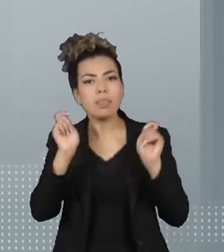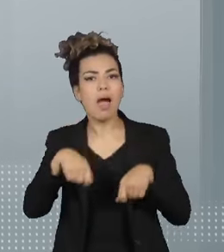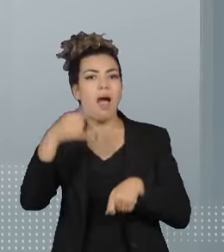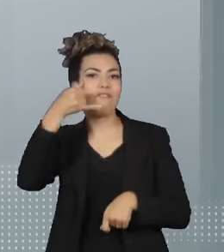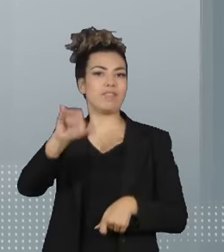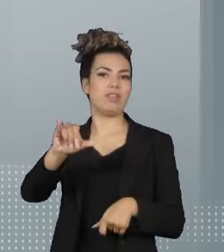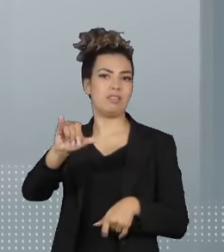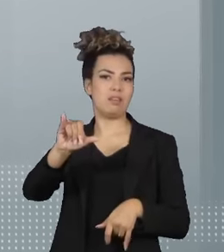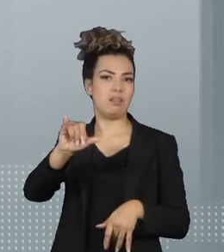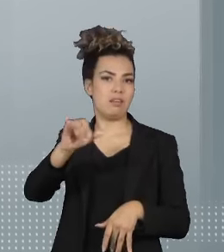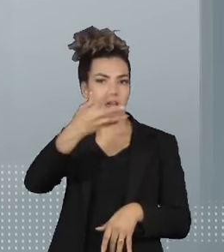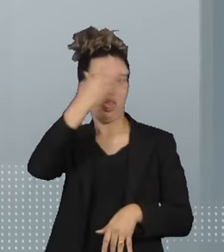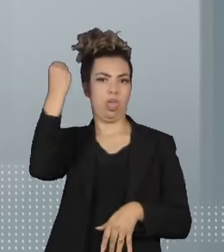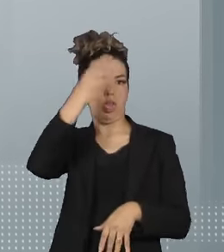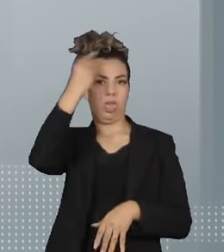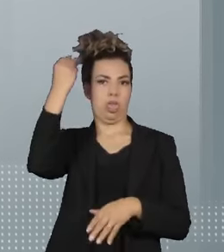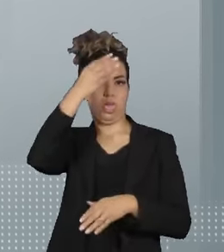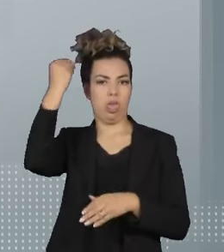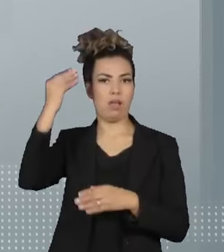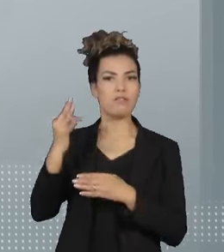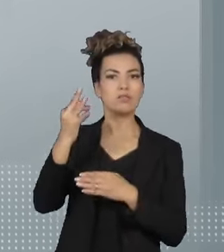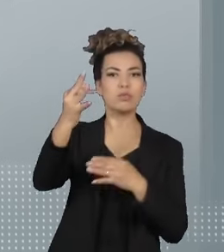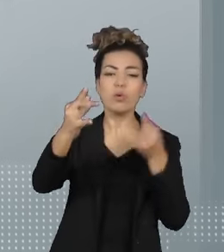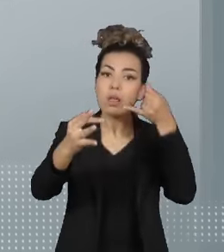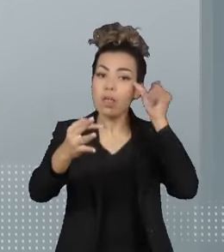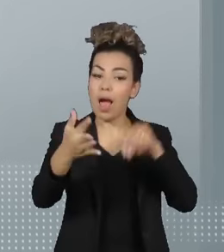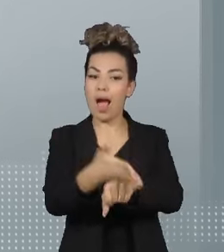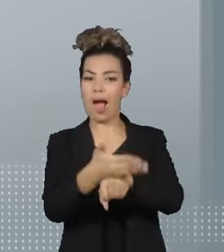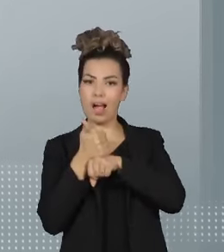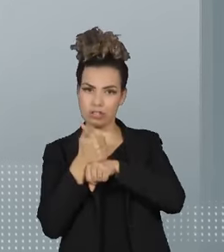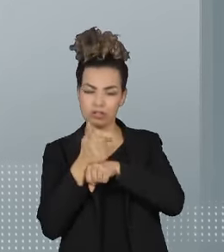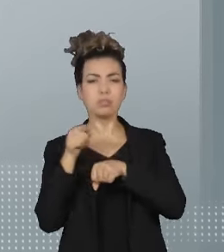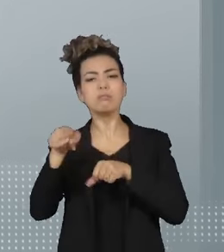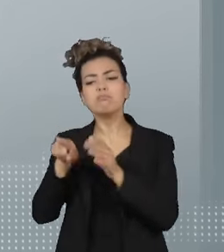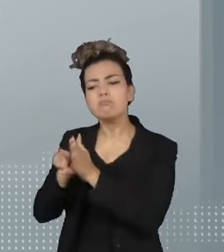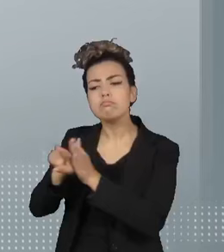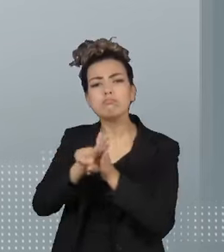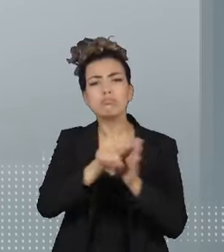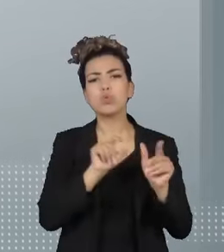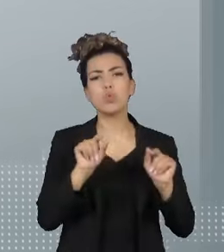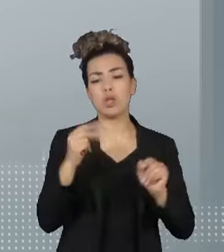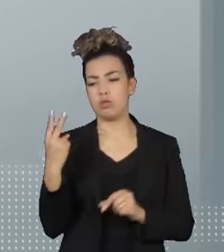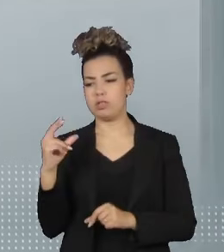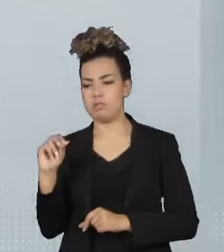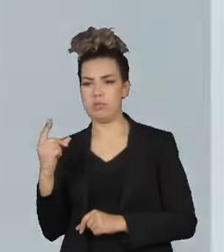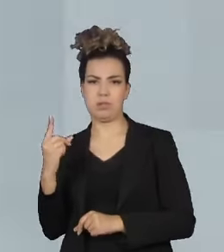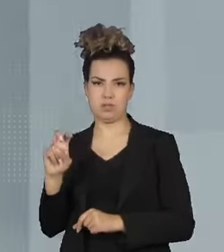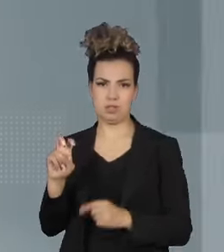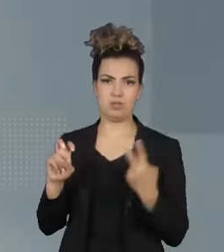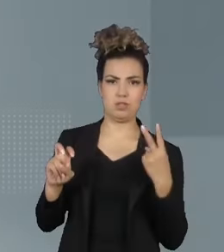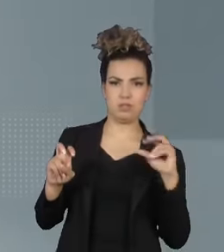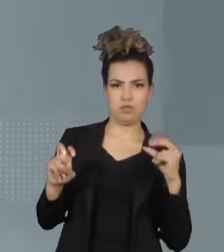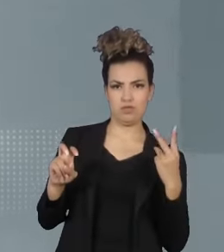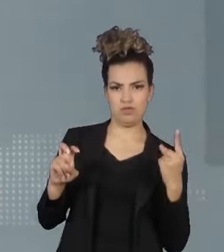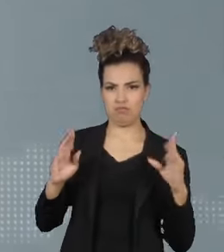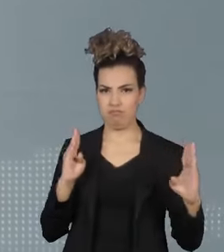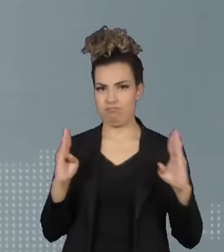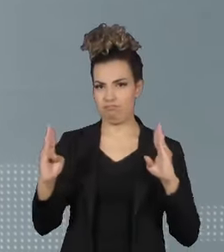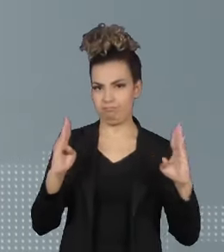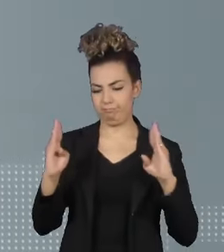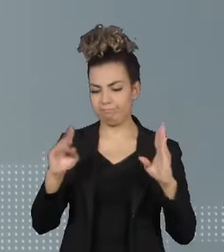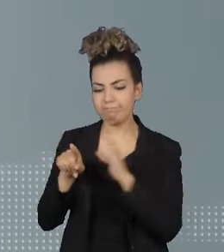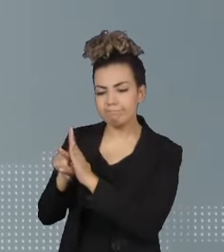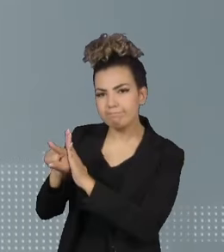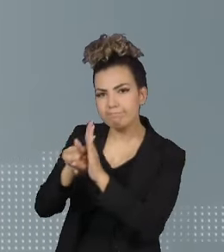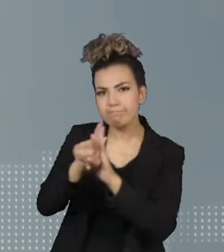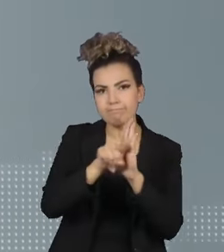para a demência. O trabalho coletou dados entre 2015 e 2021. Os resultados mostraram